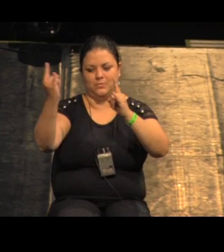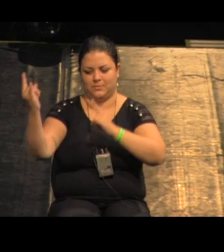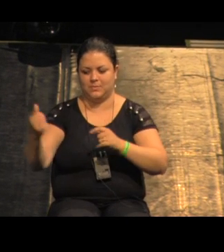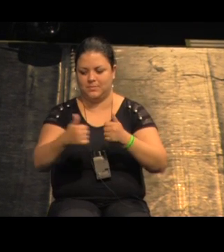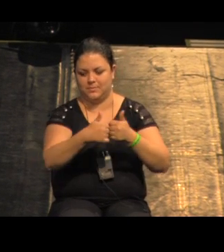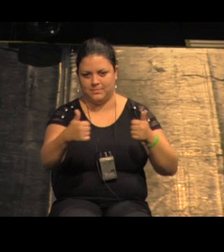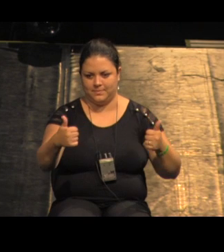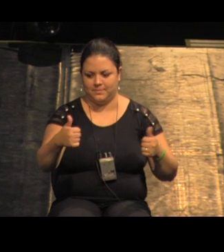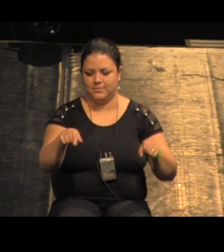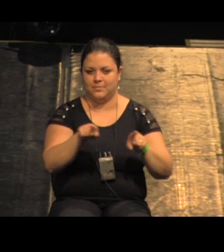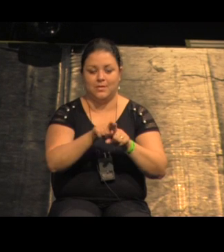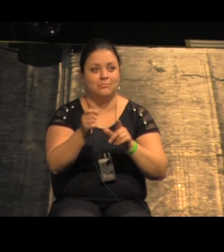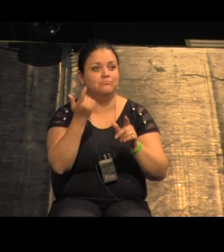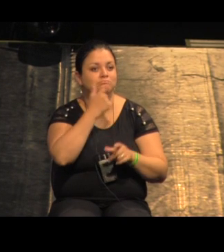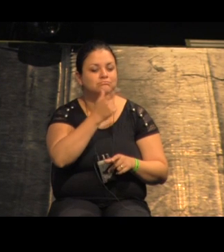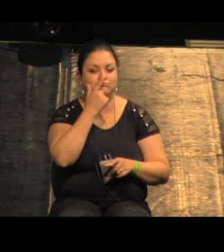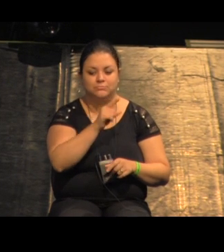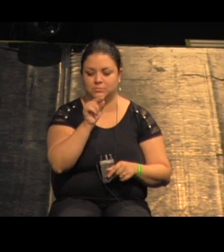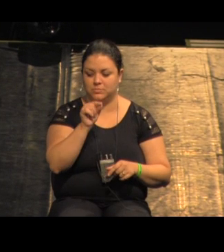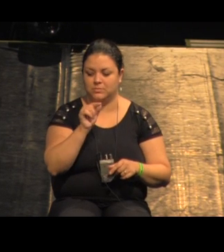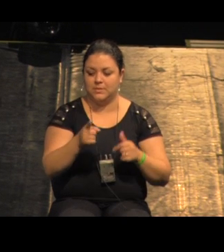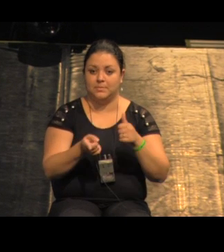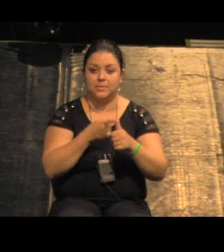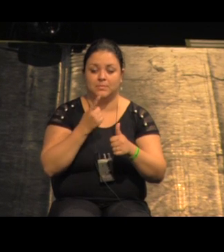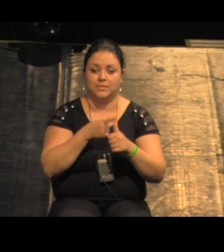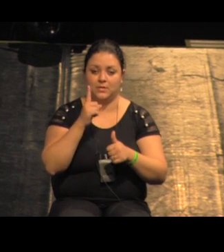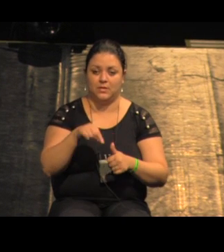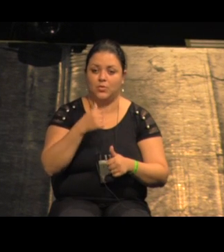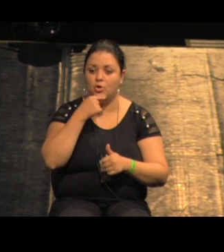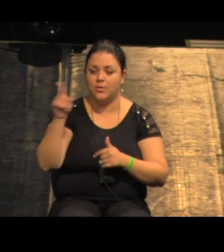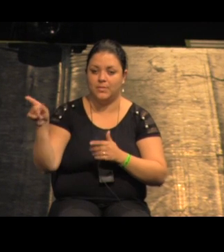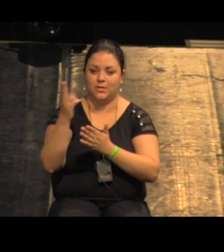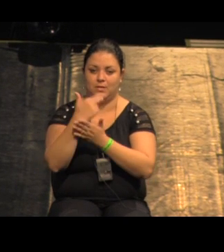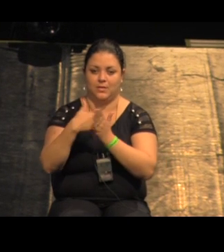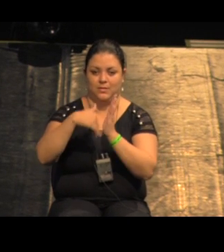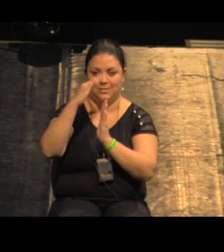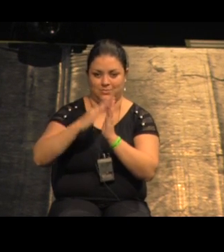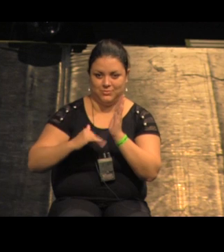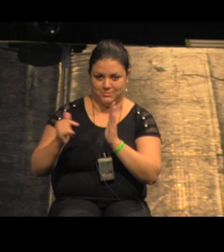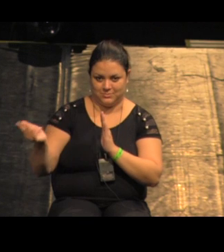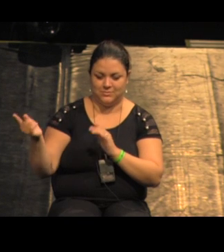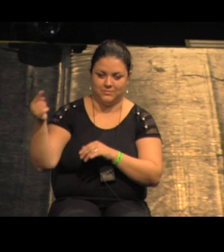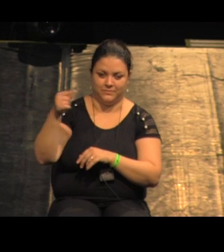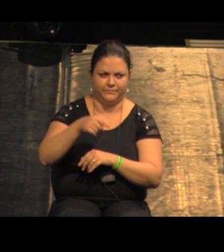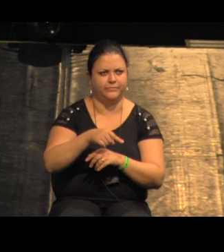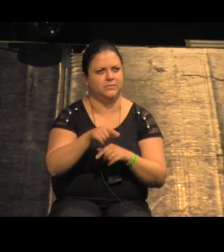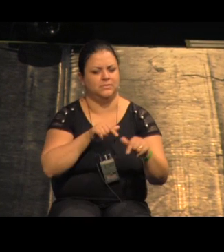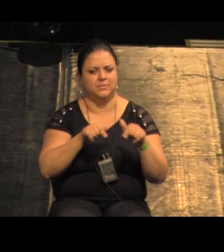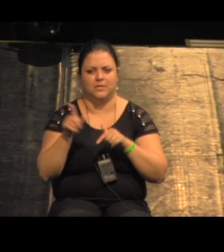e eis as realizações a primeira dela foi esse artista plástico que fez uma proposta de